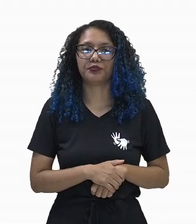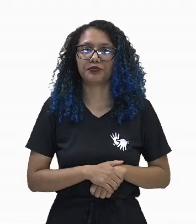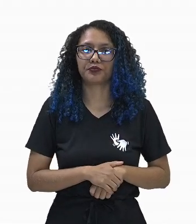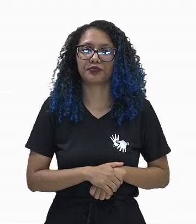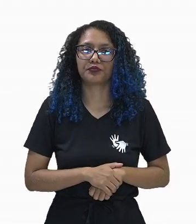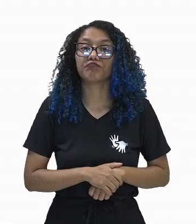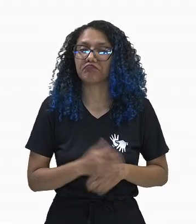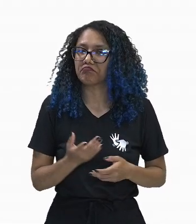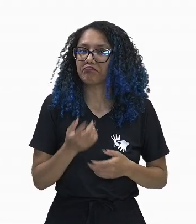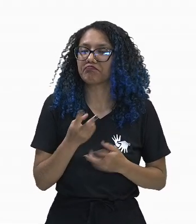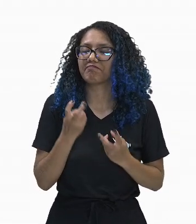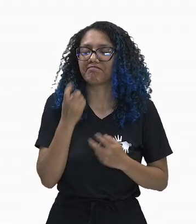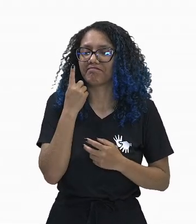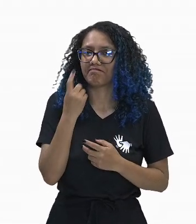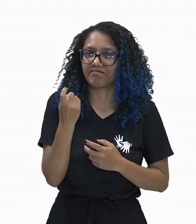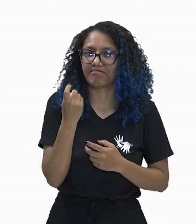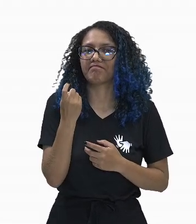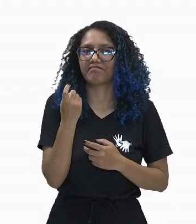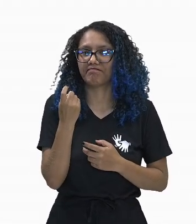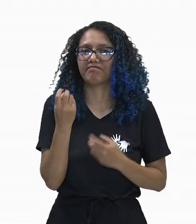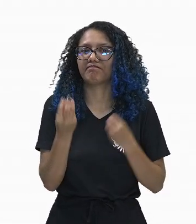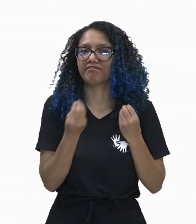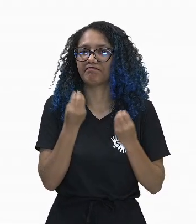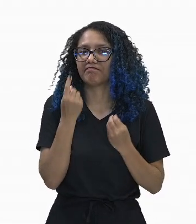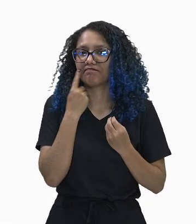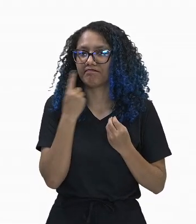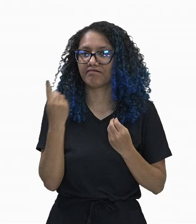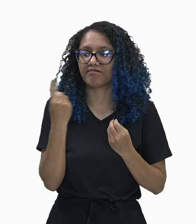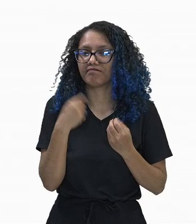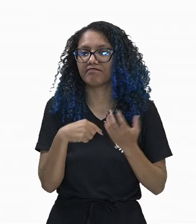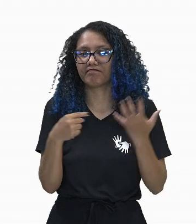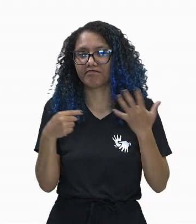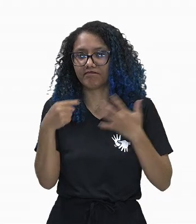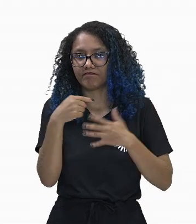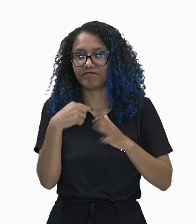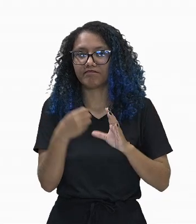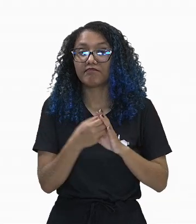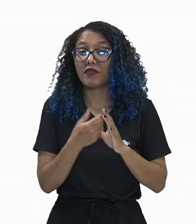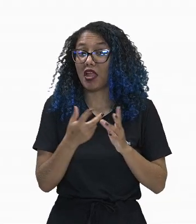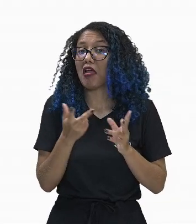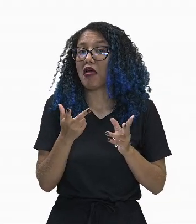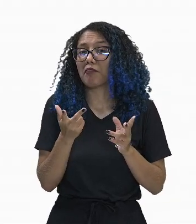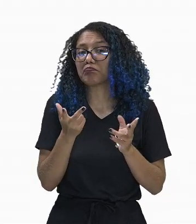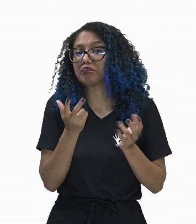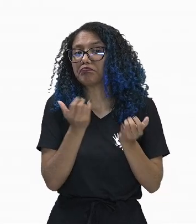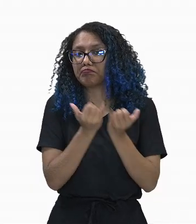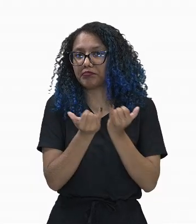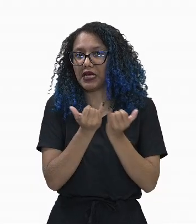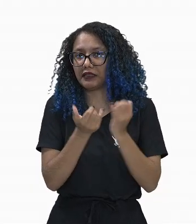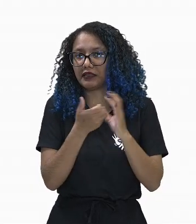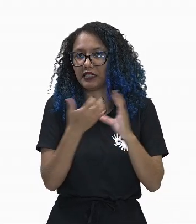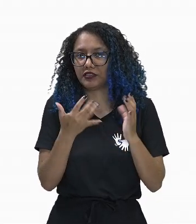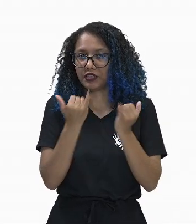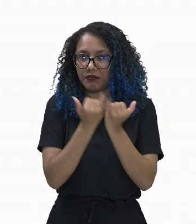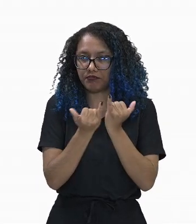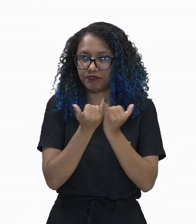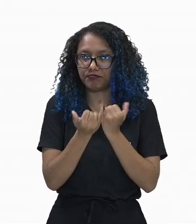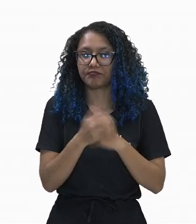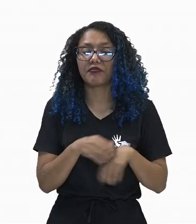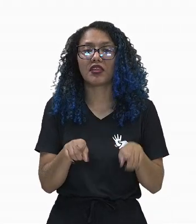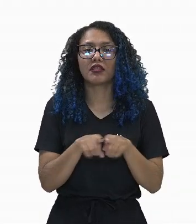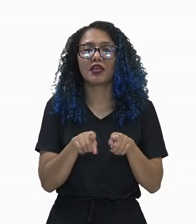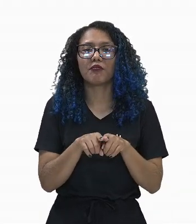interessante essa intersecção, essa coisa em comum. E também vai atuar na resposta